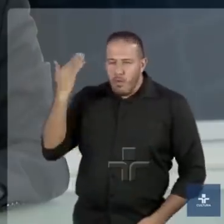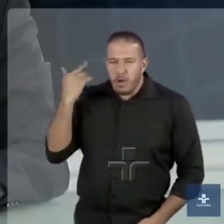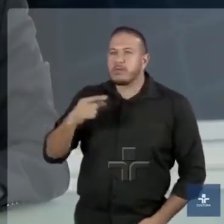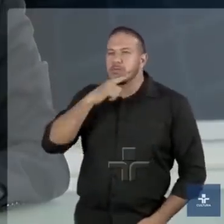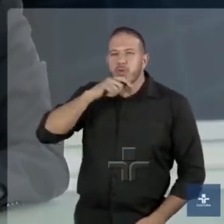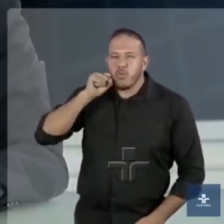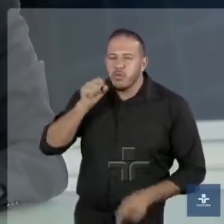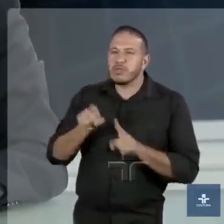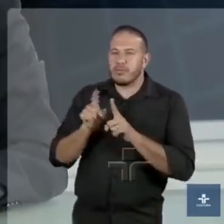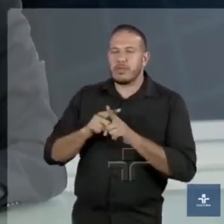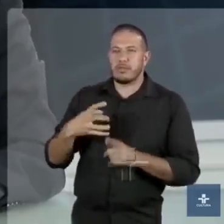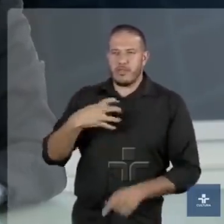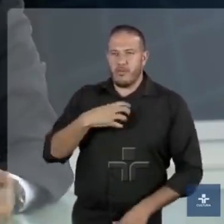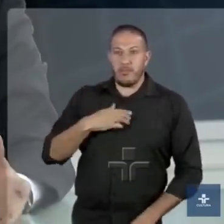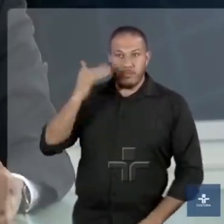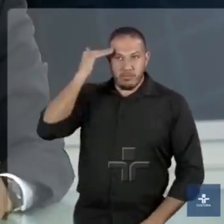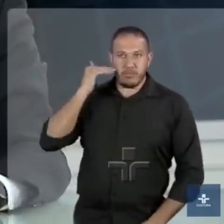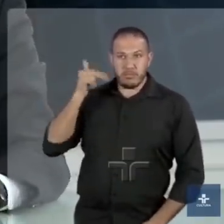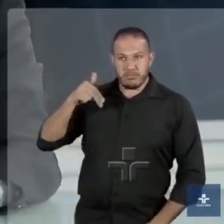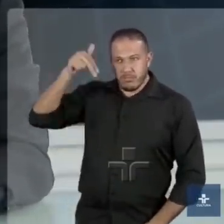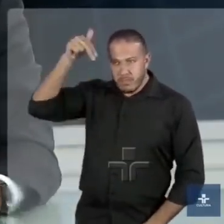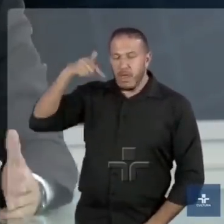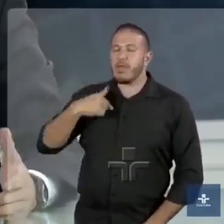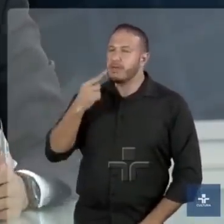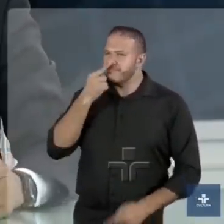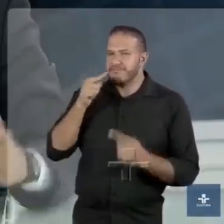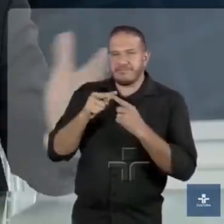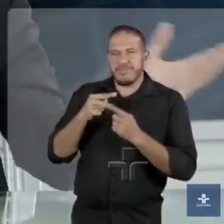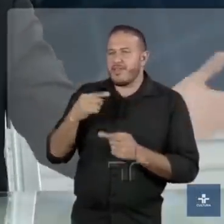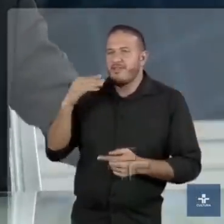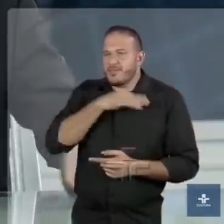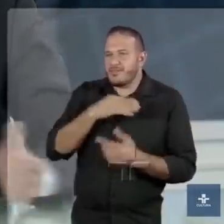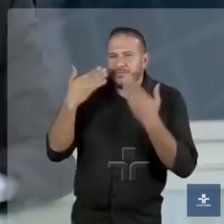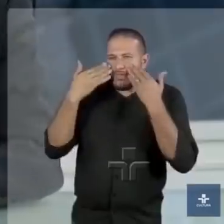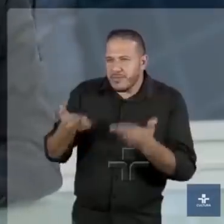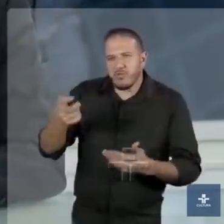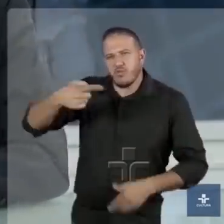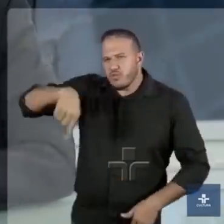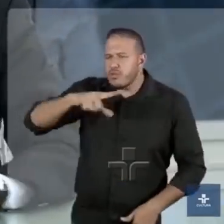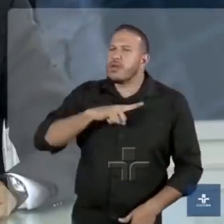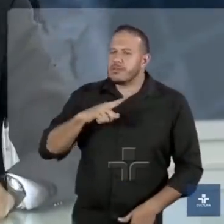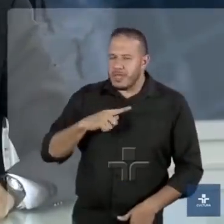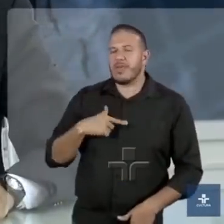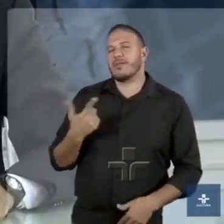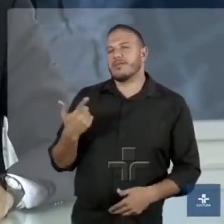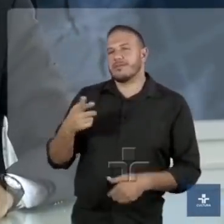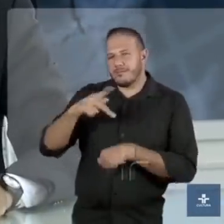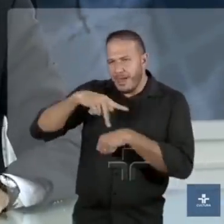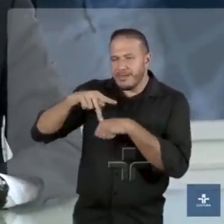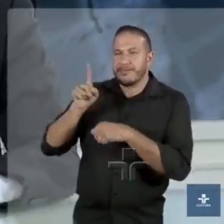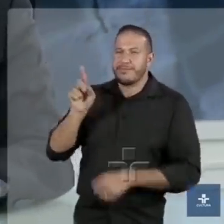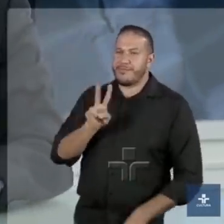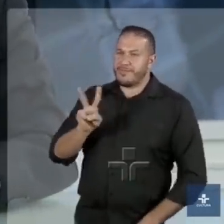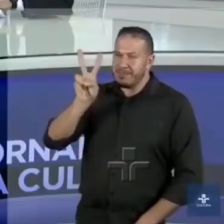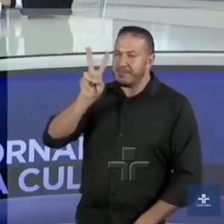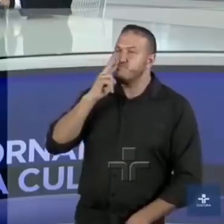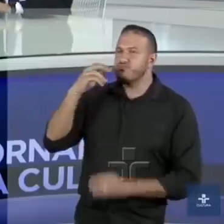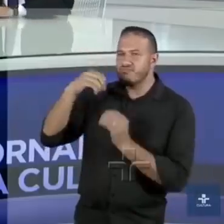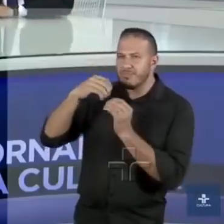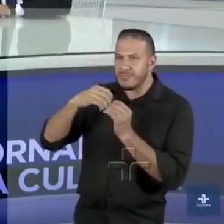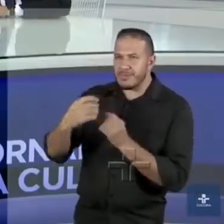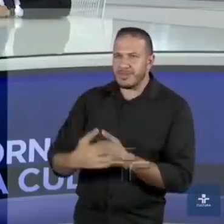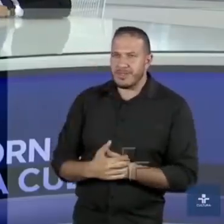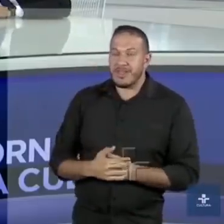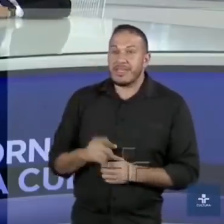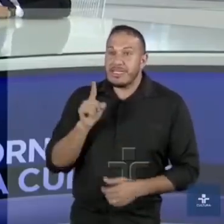do regime norte-coreano, que é patente, é evidente para todos nós. E aqui nós temos nossos vizinhos venezuelanos. E a China é um bom exemplo.